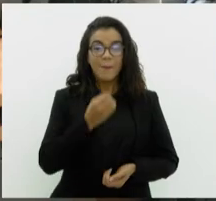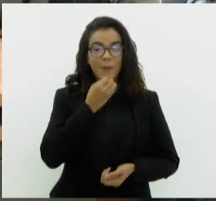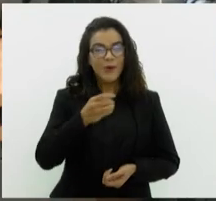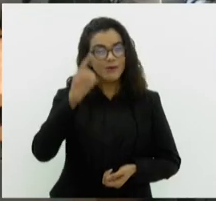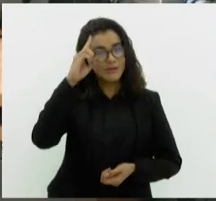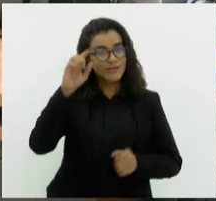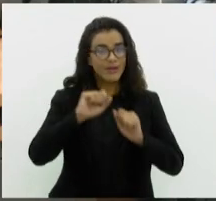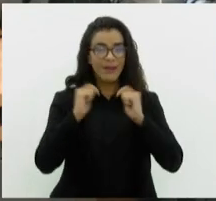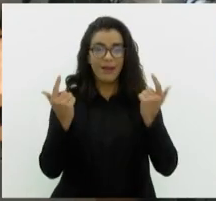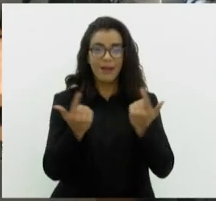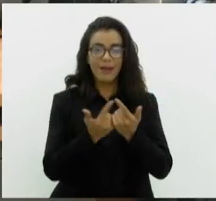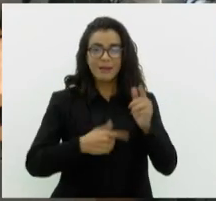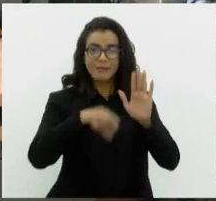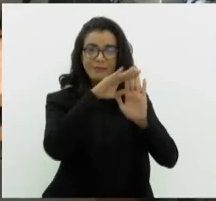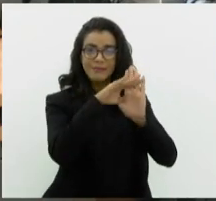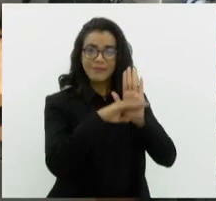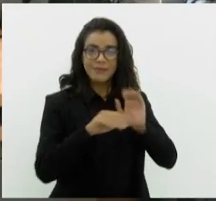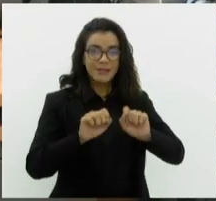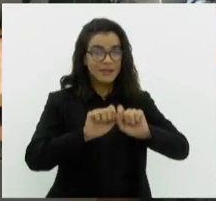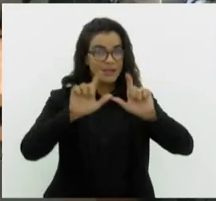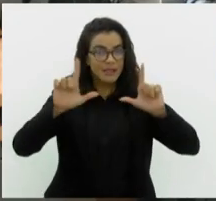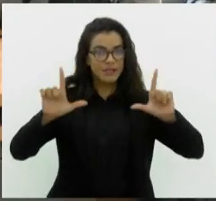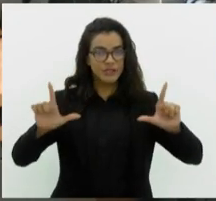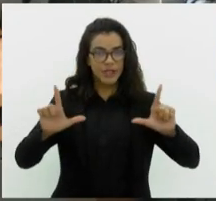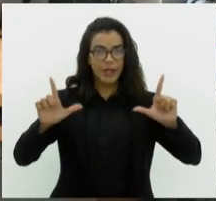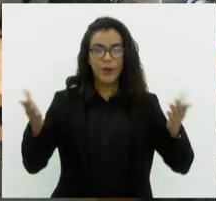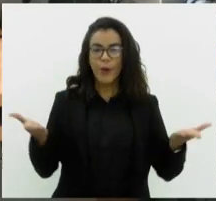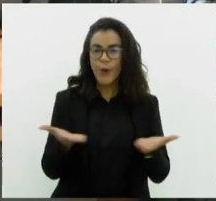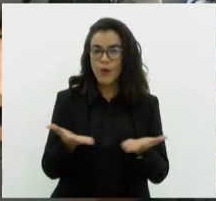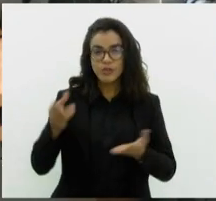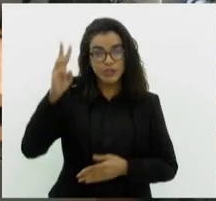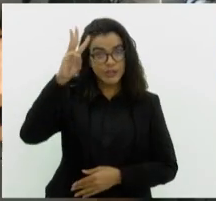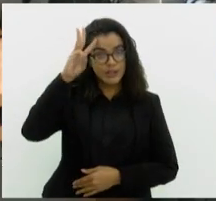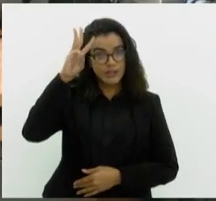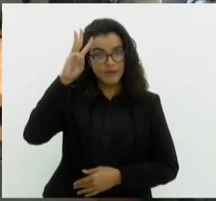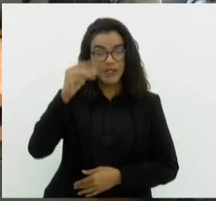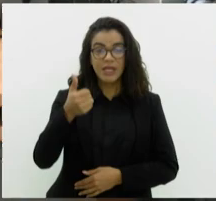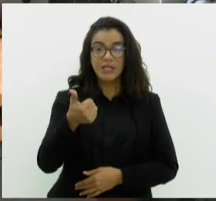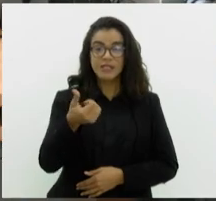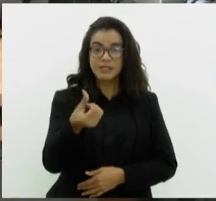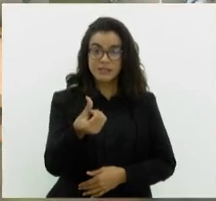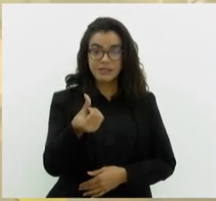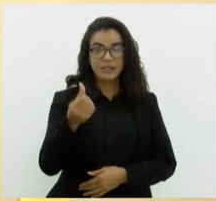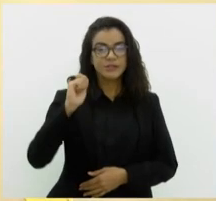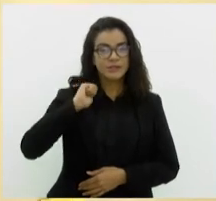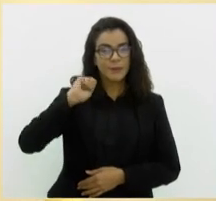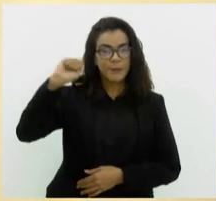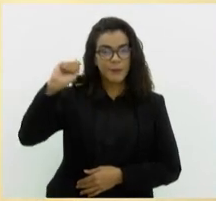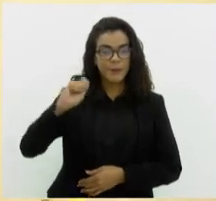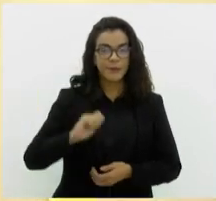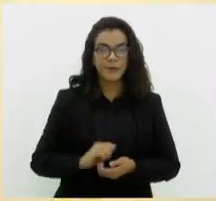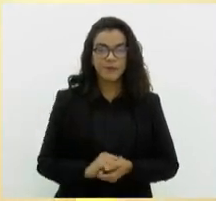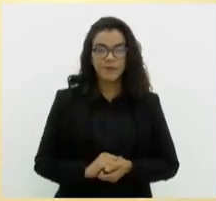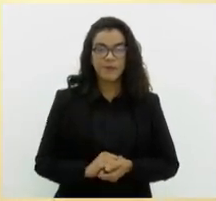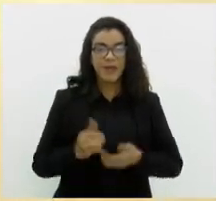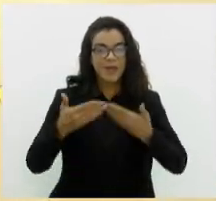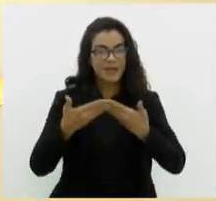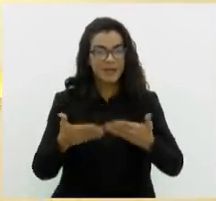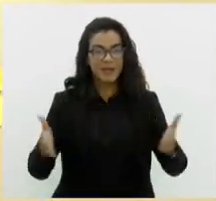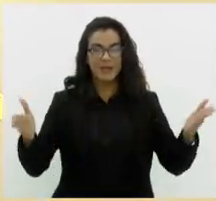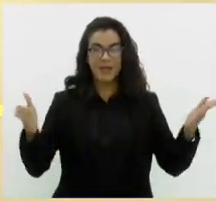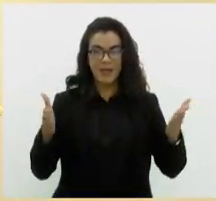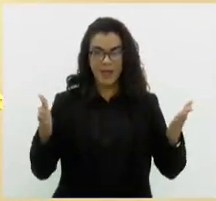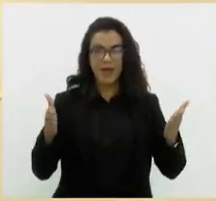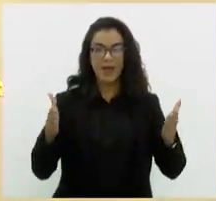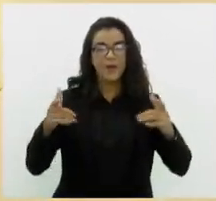O Bom Dia Alerje traz os seguintes destaques nesta terça-feira, 16 de abril. Inaugurado no Rio, o